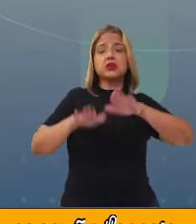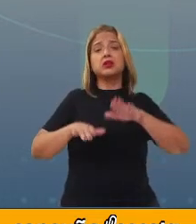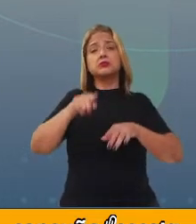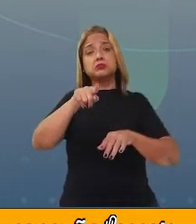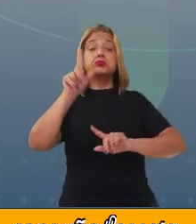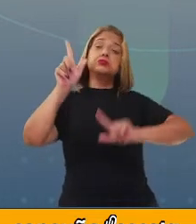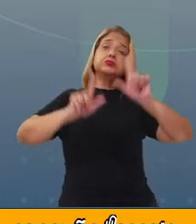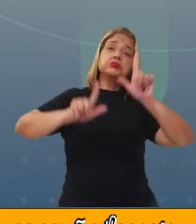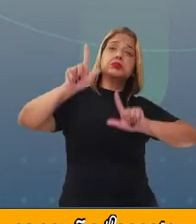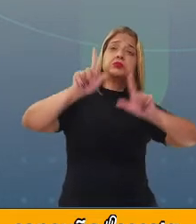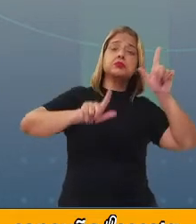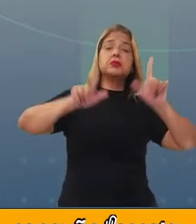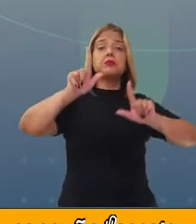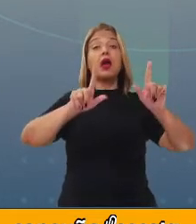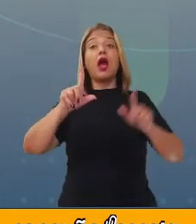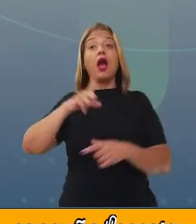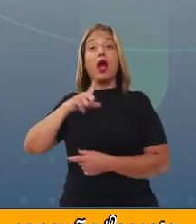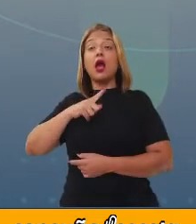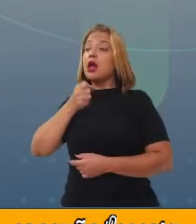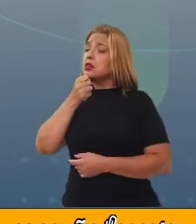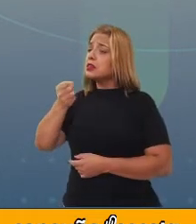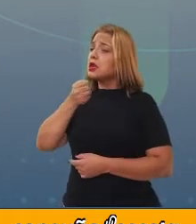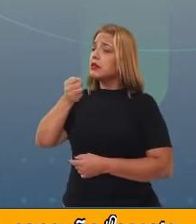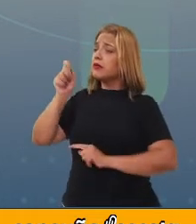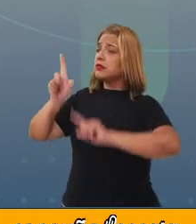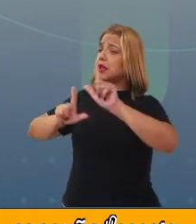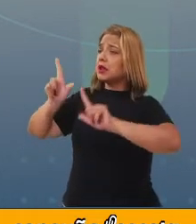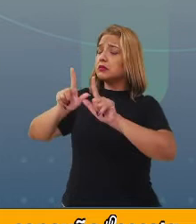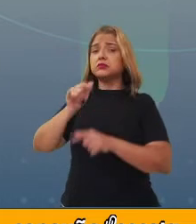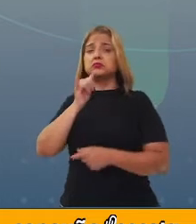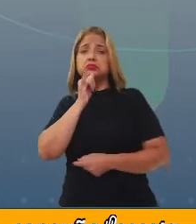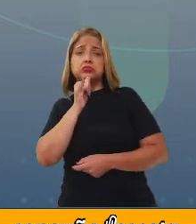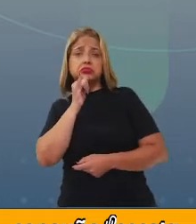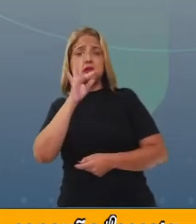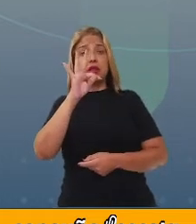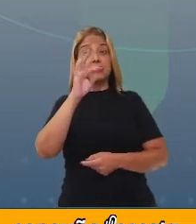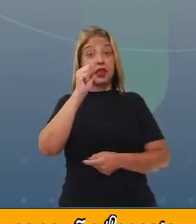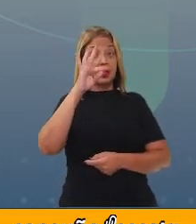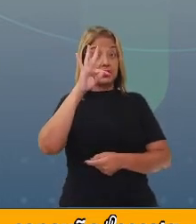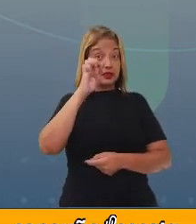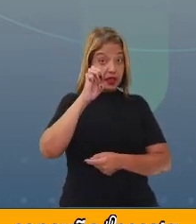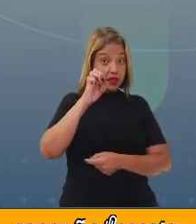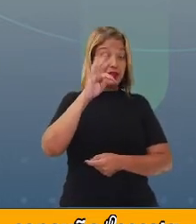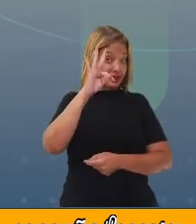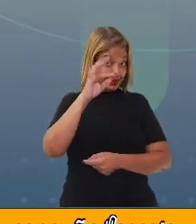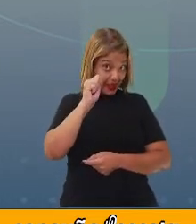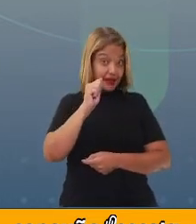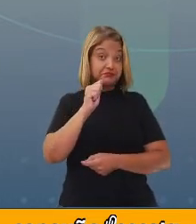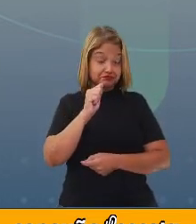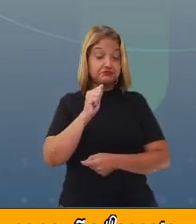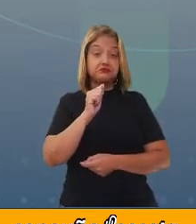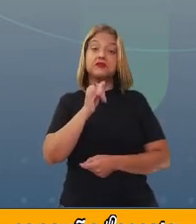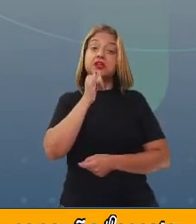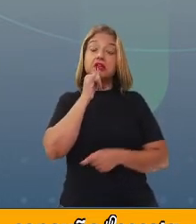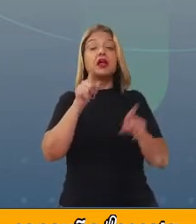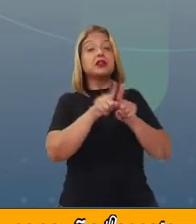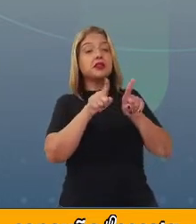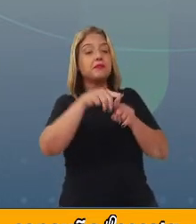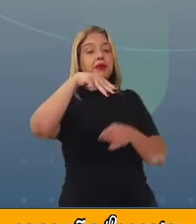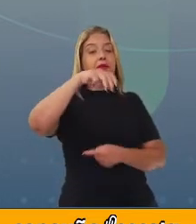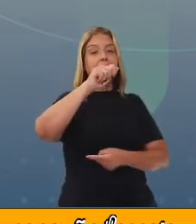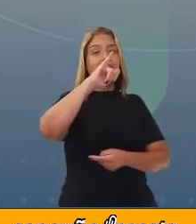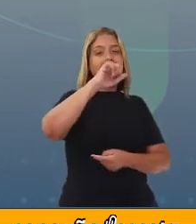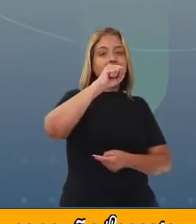programas de entrevista. Por exemplo, o programa da Tata Werneck, ou o extinto programa da Maísa.